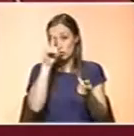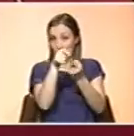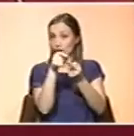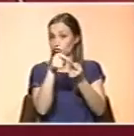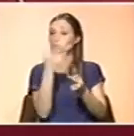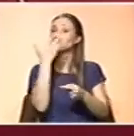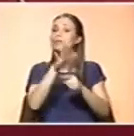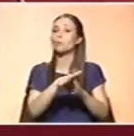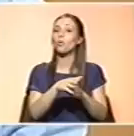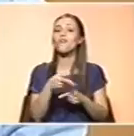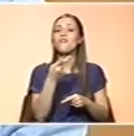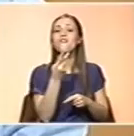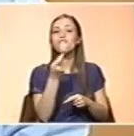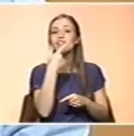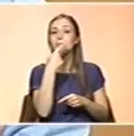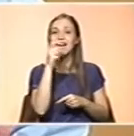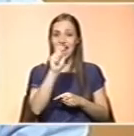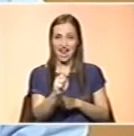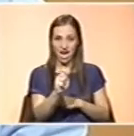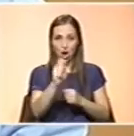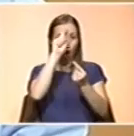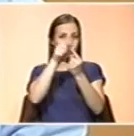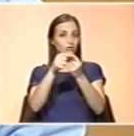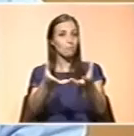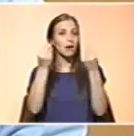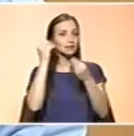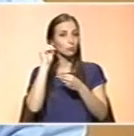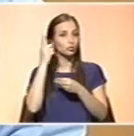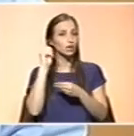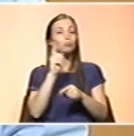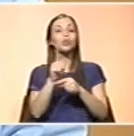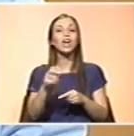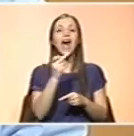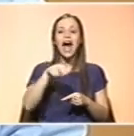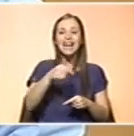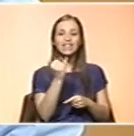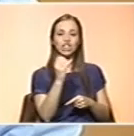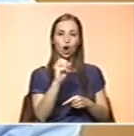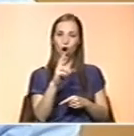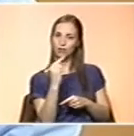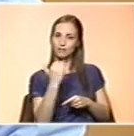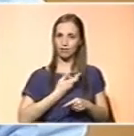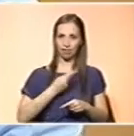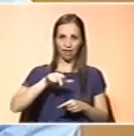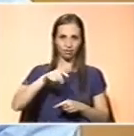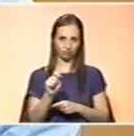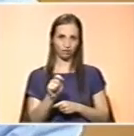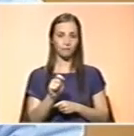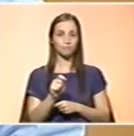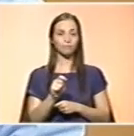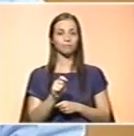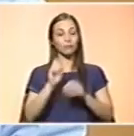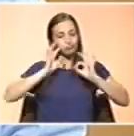Por exemplo, na vitamina E a sua função mais importante é como antioxidante. Aliás, também por isso é que por vezes adicionam